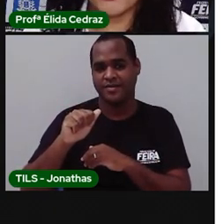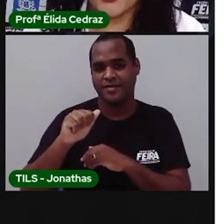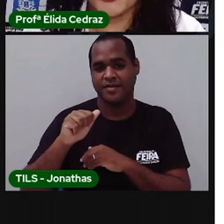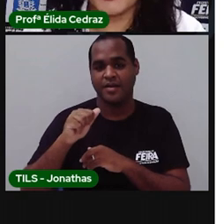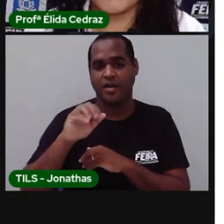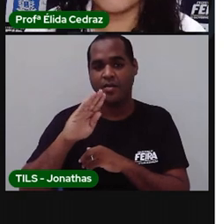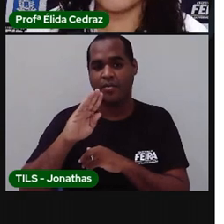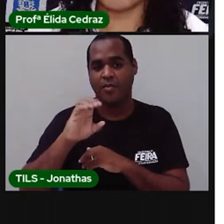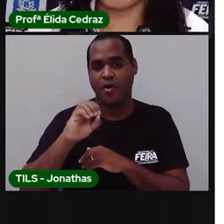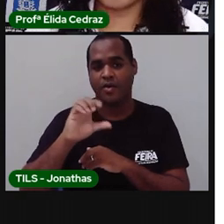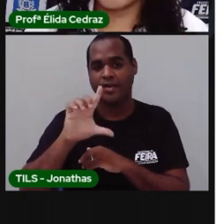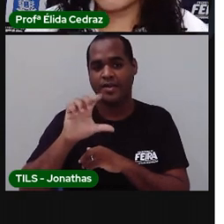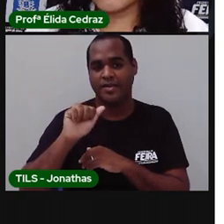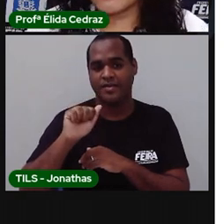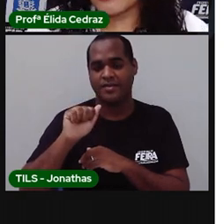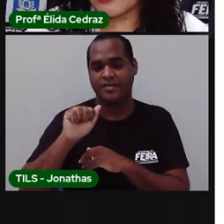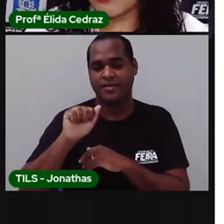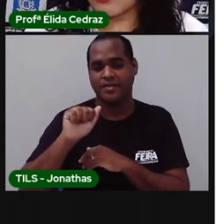Bola.